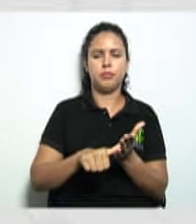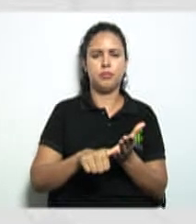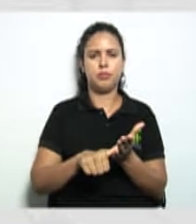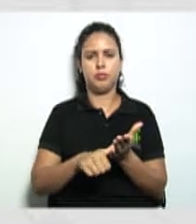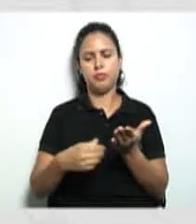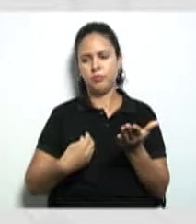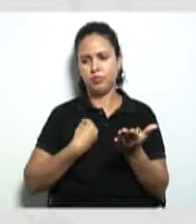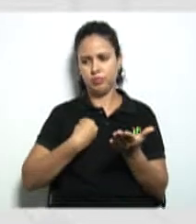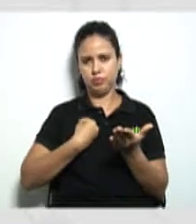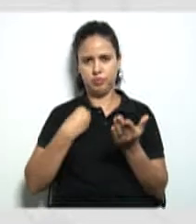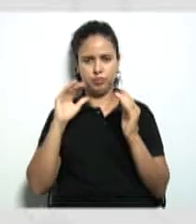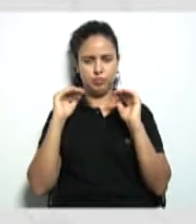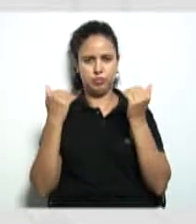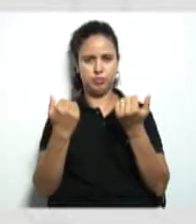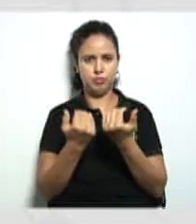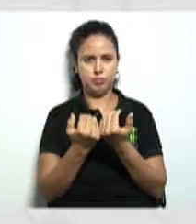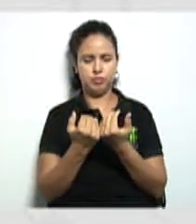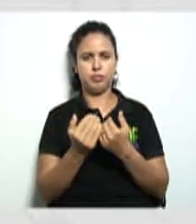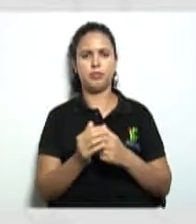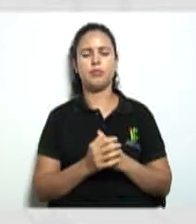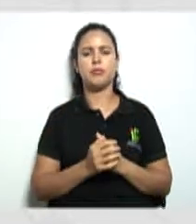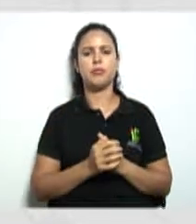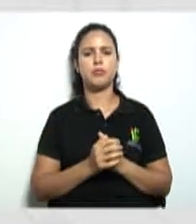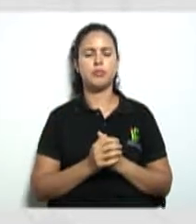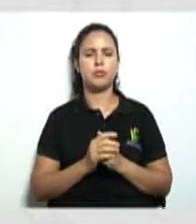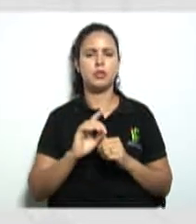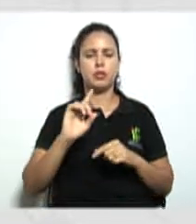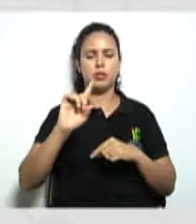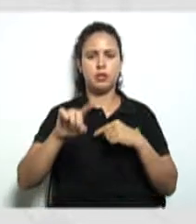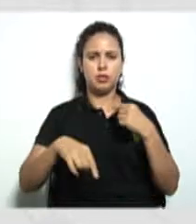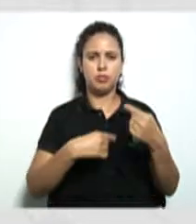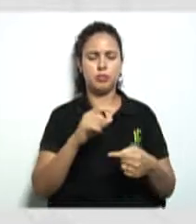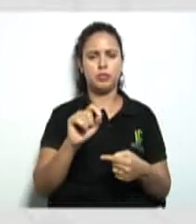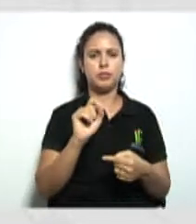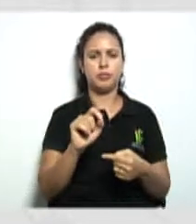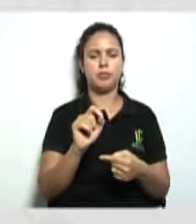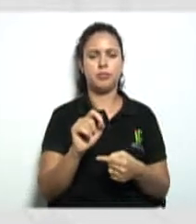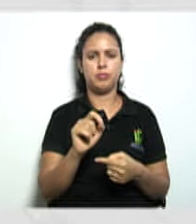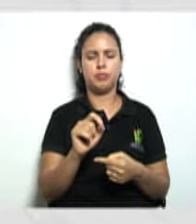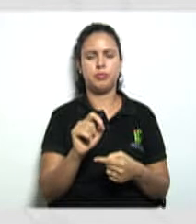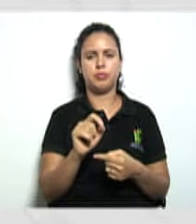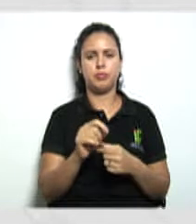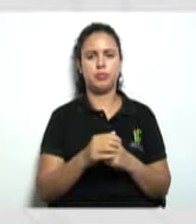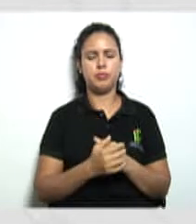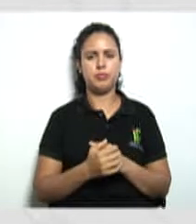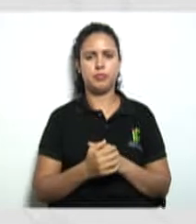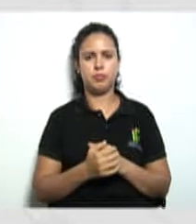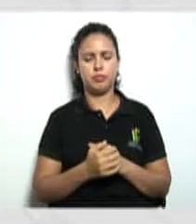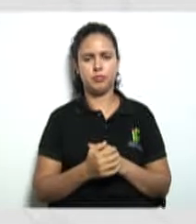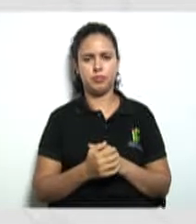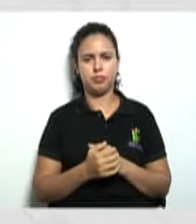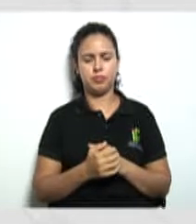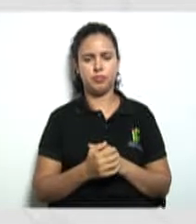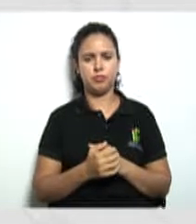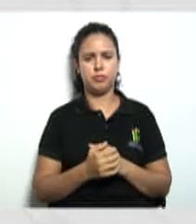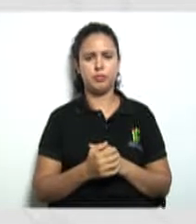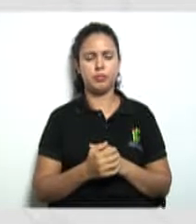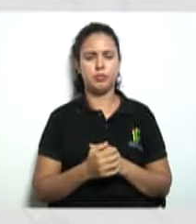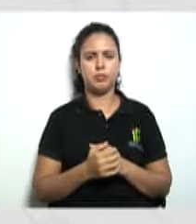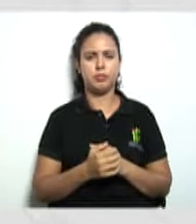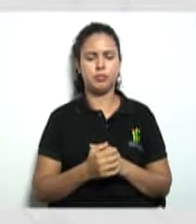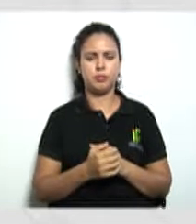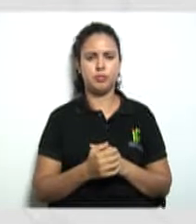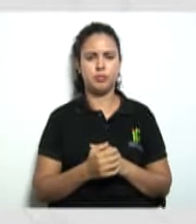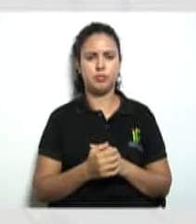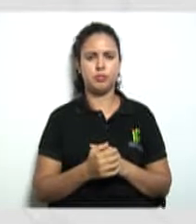assembleia e depois o que recebimento e integralização inicial